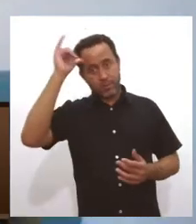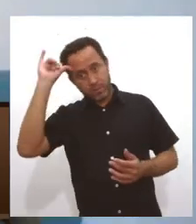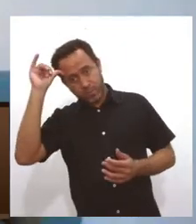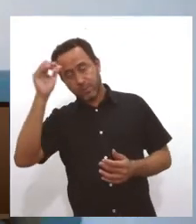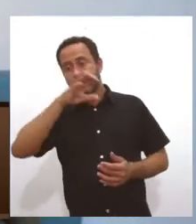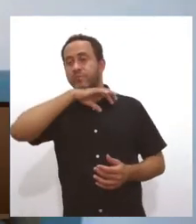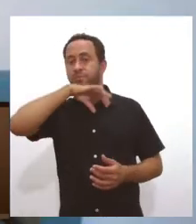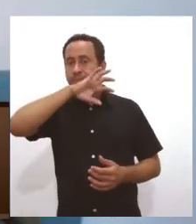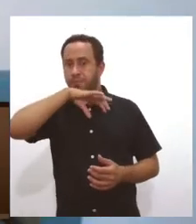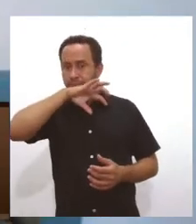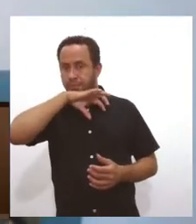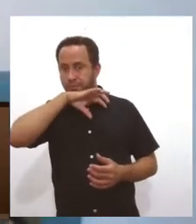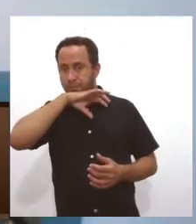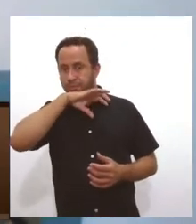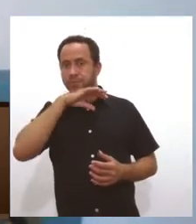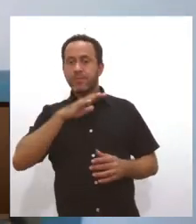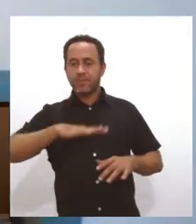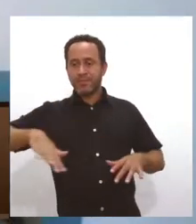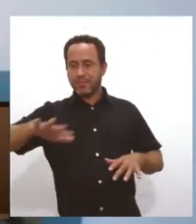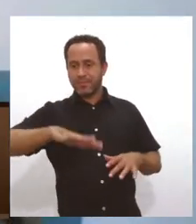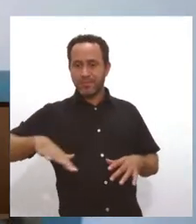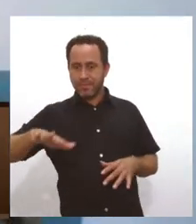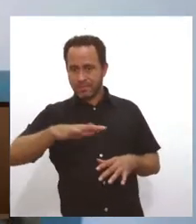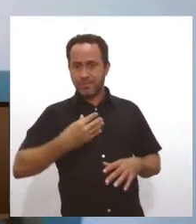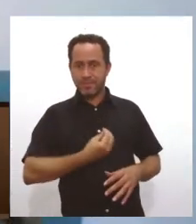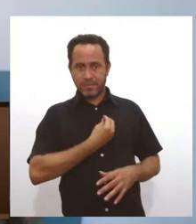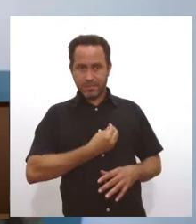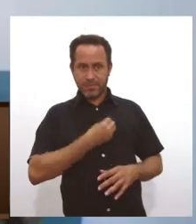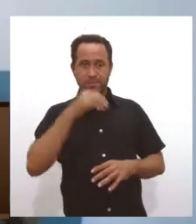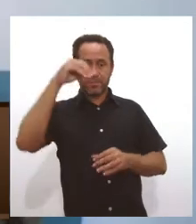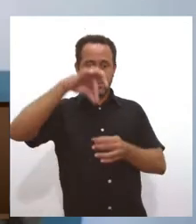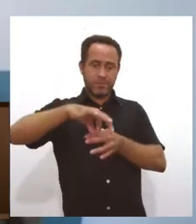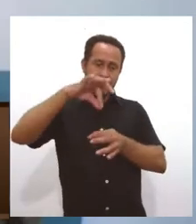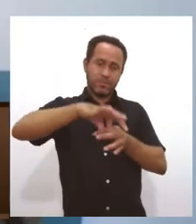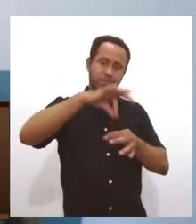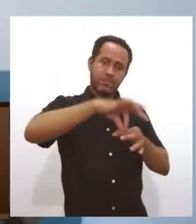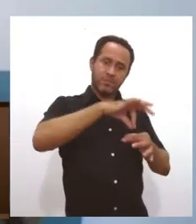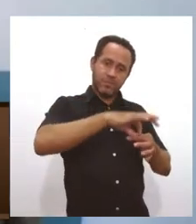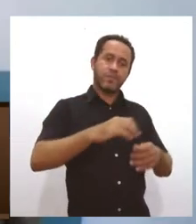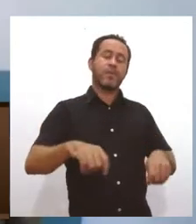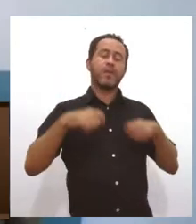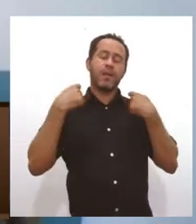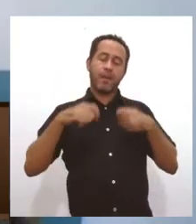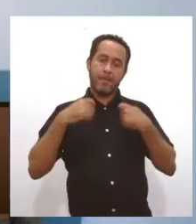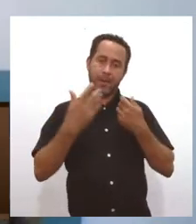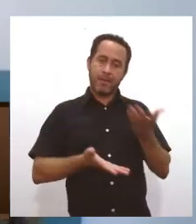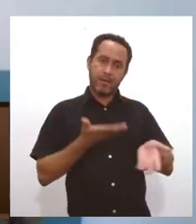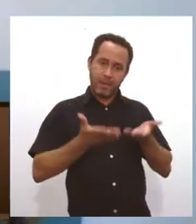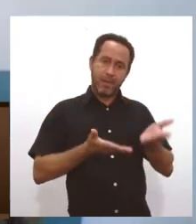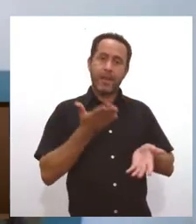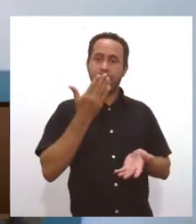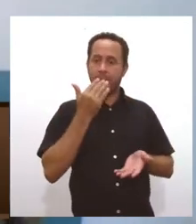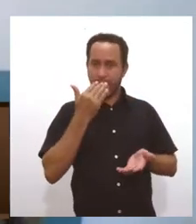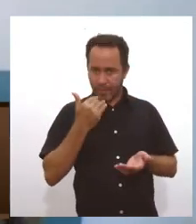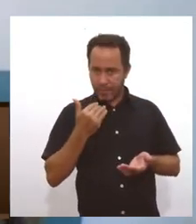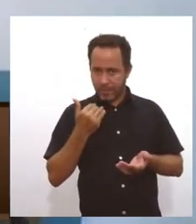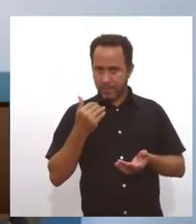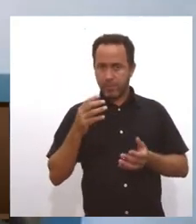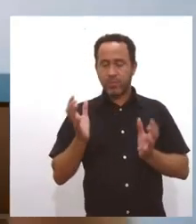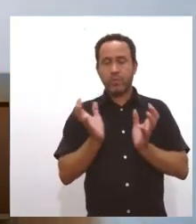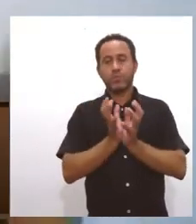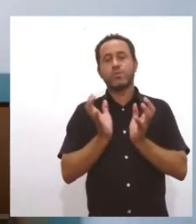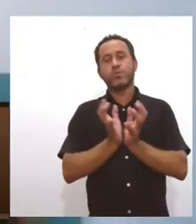gigante e precisa de grandes áreas. E a outra para o plantio de grãos, que também serve para alimentar os rebanhos, né?